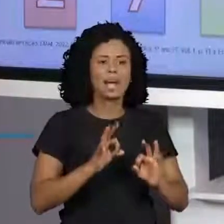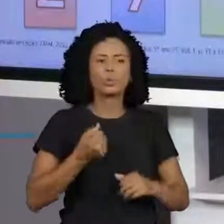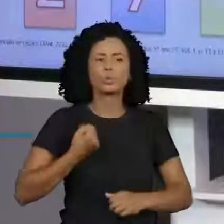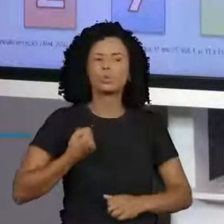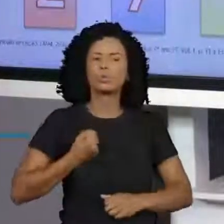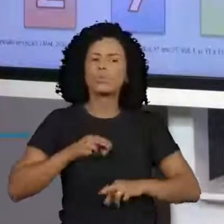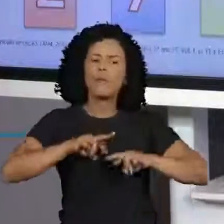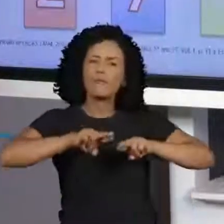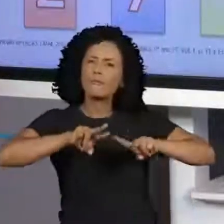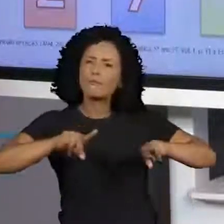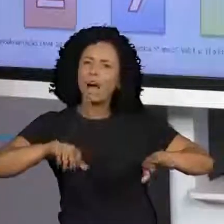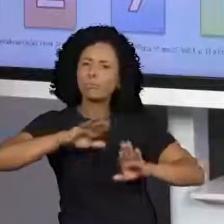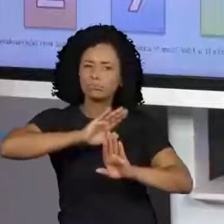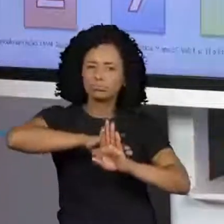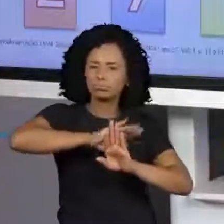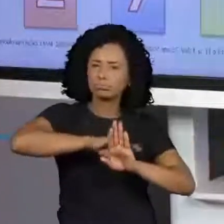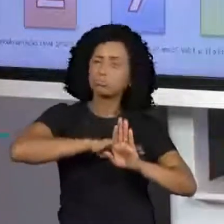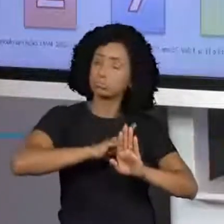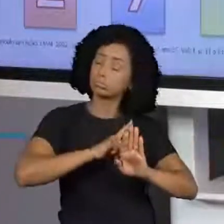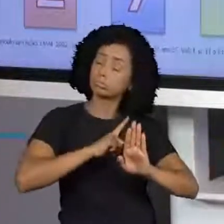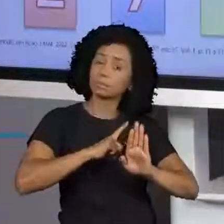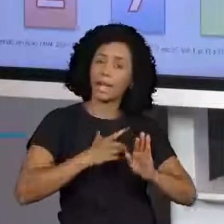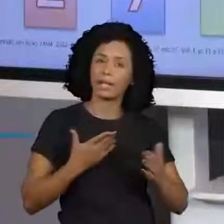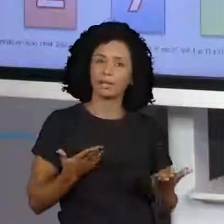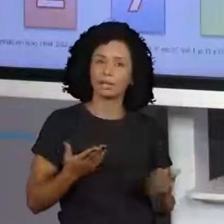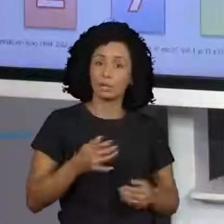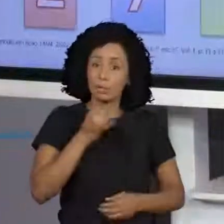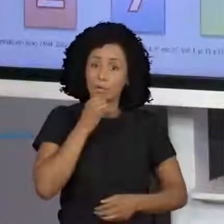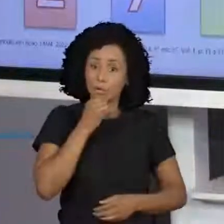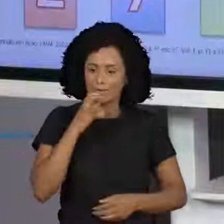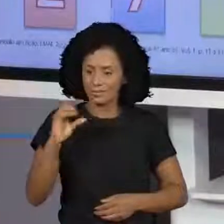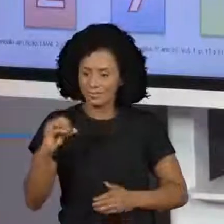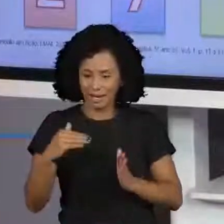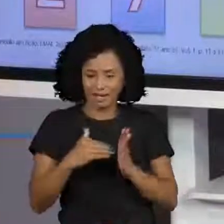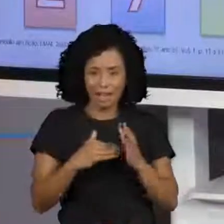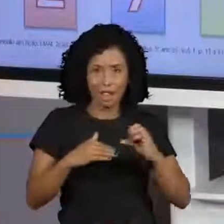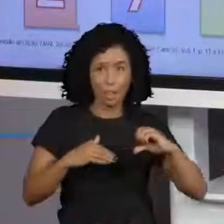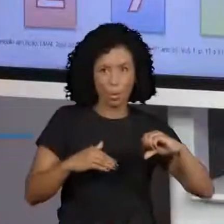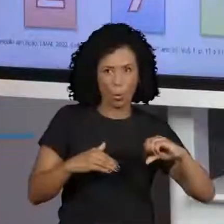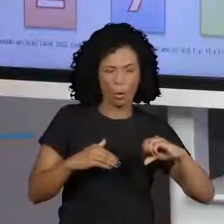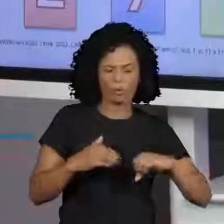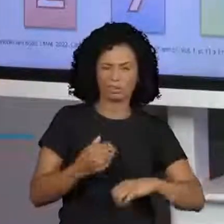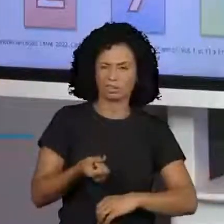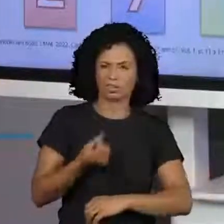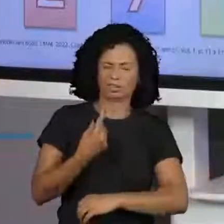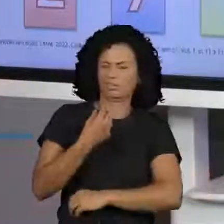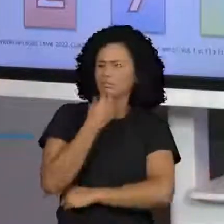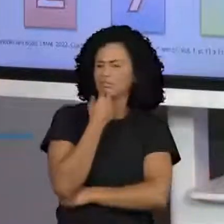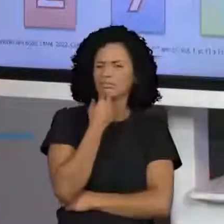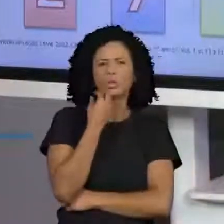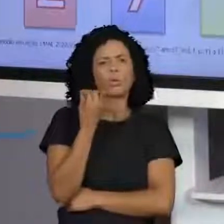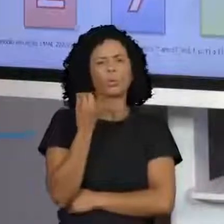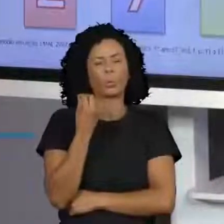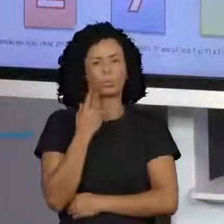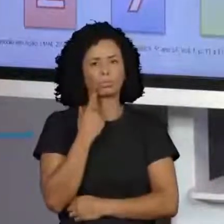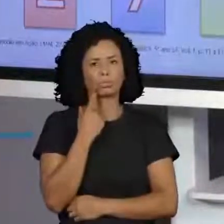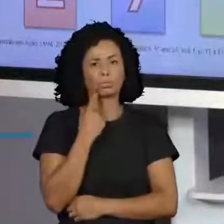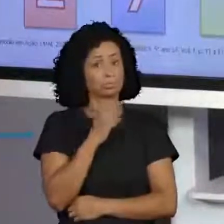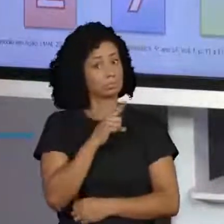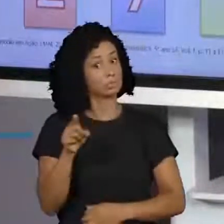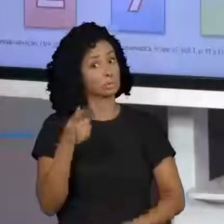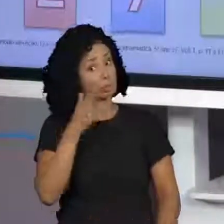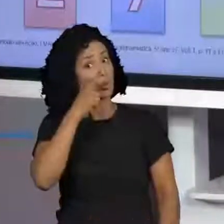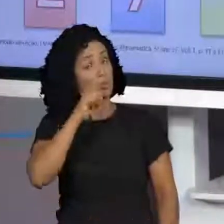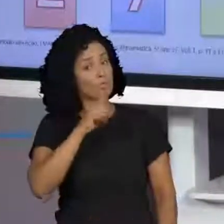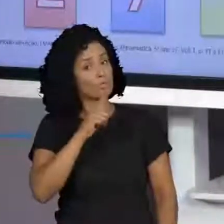Professora Ana Lúcia, só com os números de 0 a 9, ou os numerais de 0 a 9, você vai conseguir